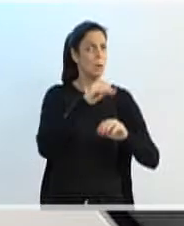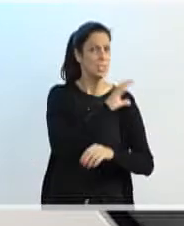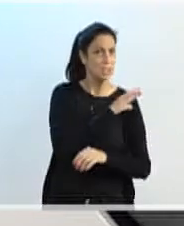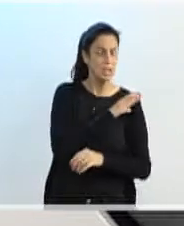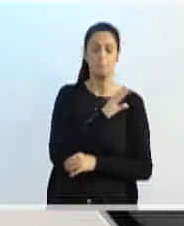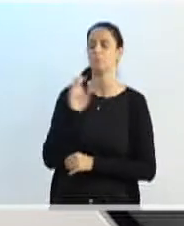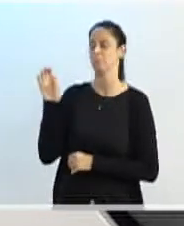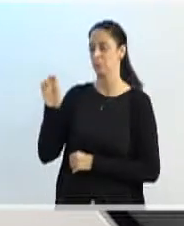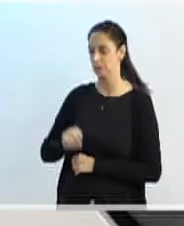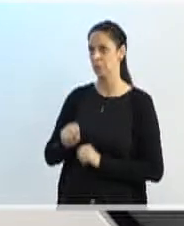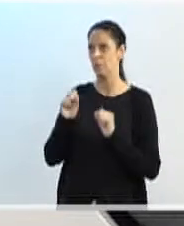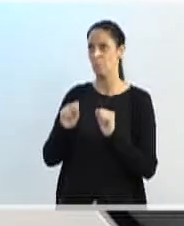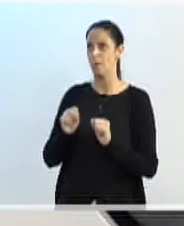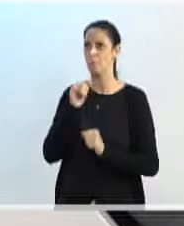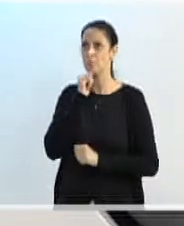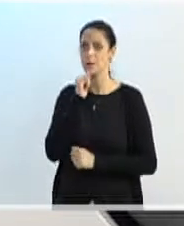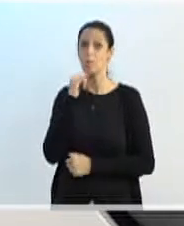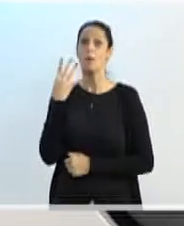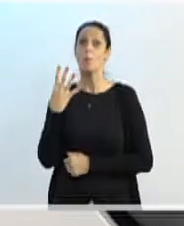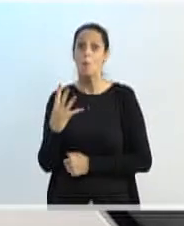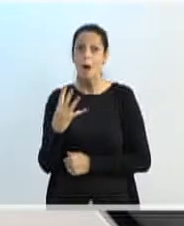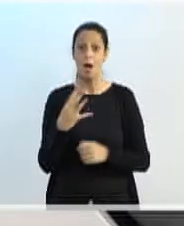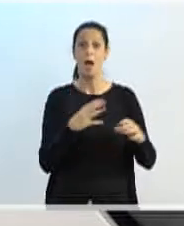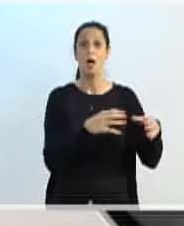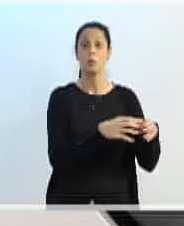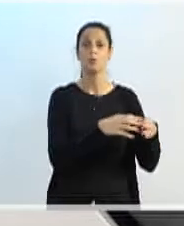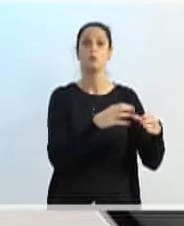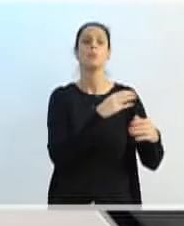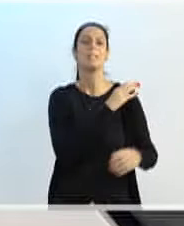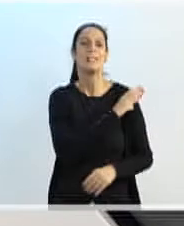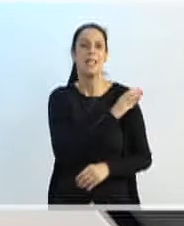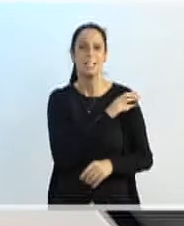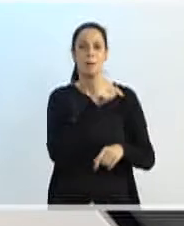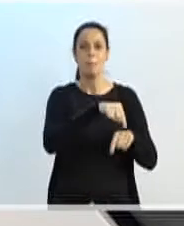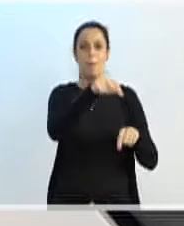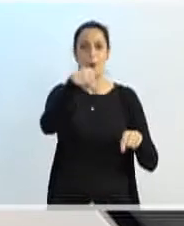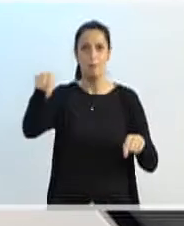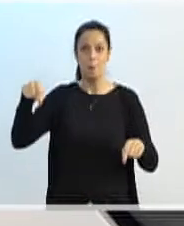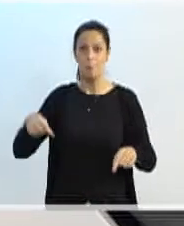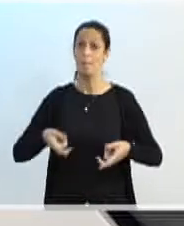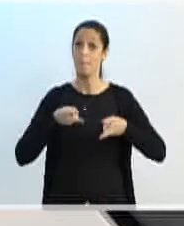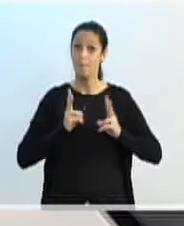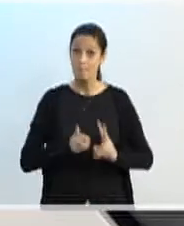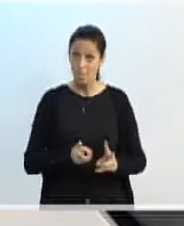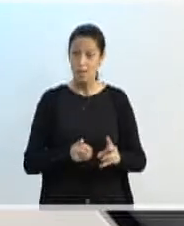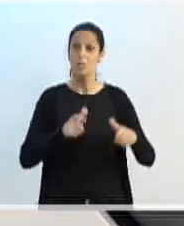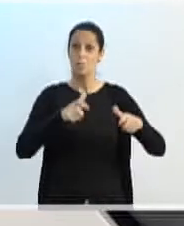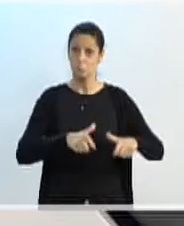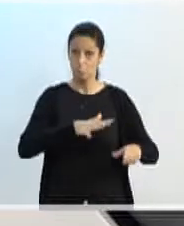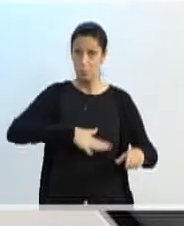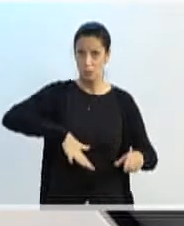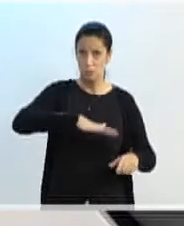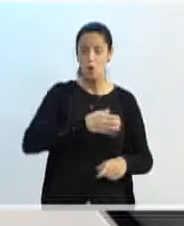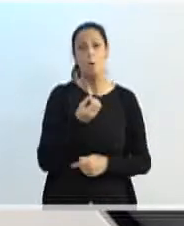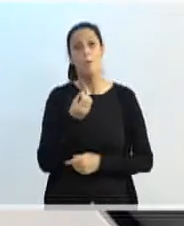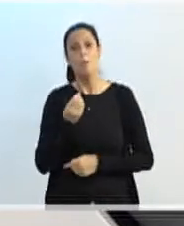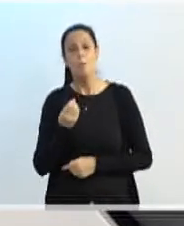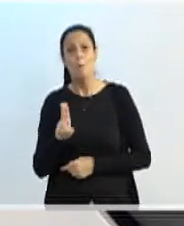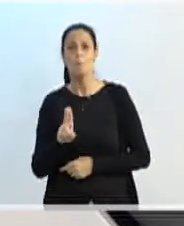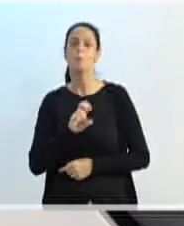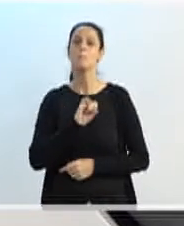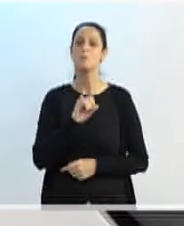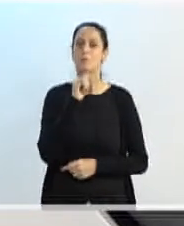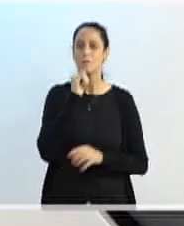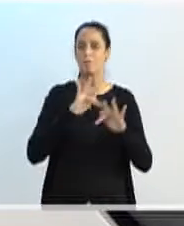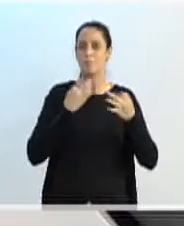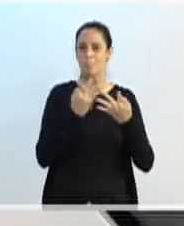divididos da seguinte forma. Quatro instituições de uma única região, ou se a família mora